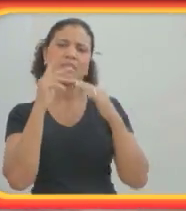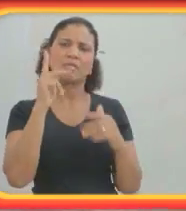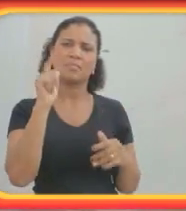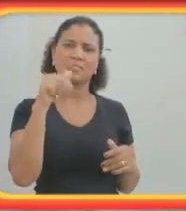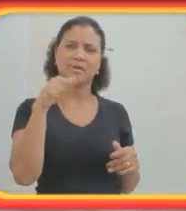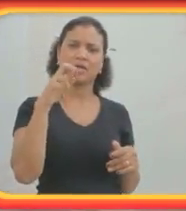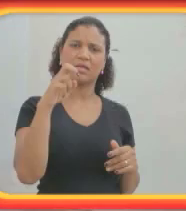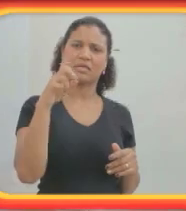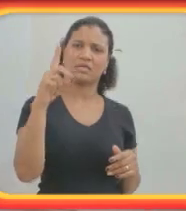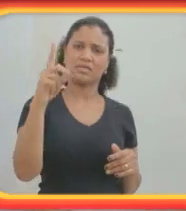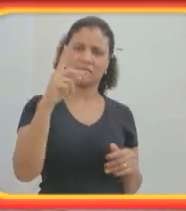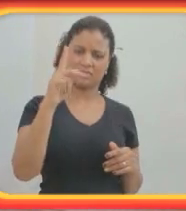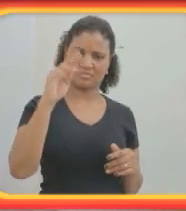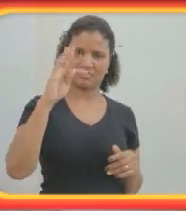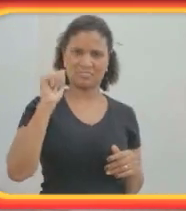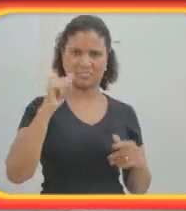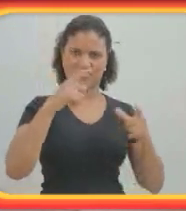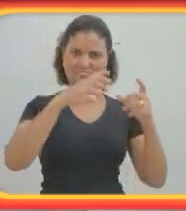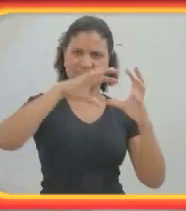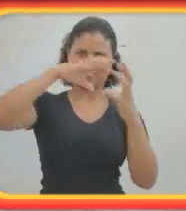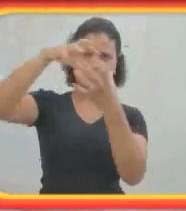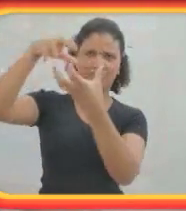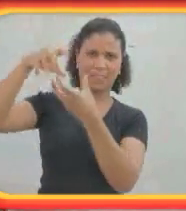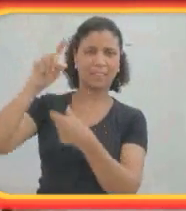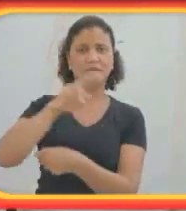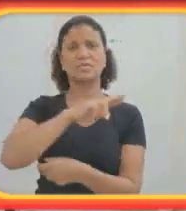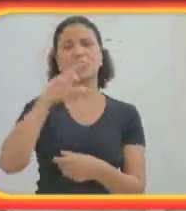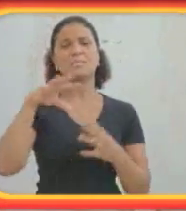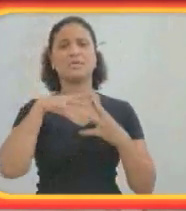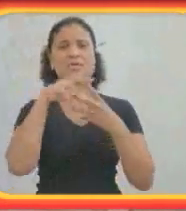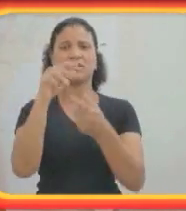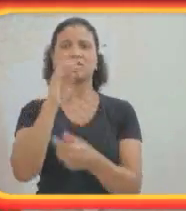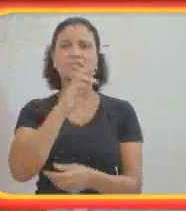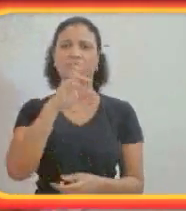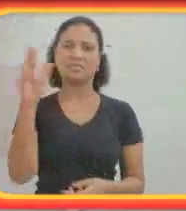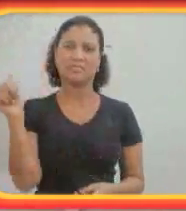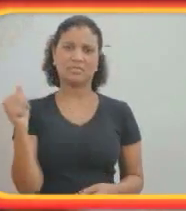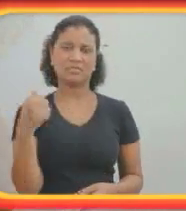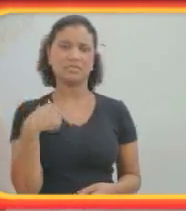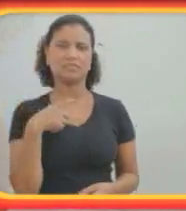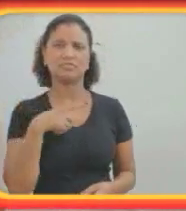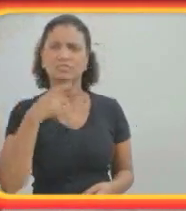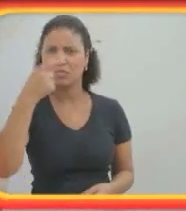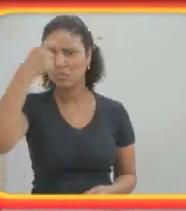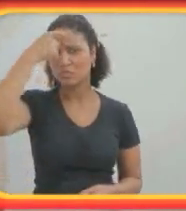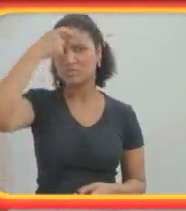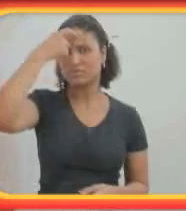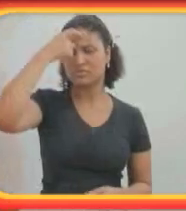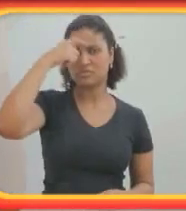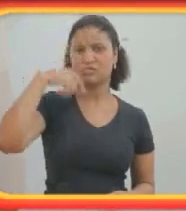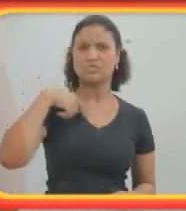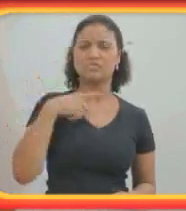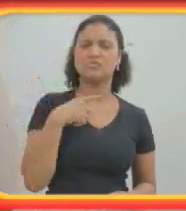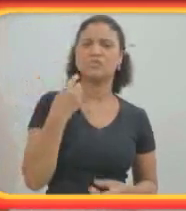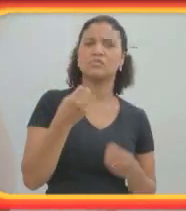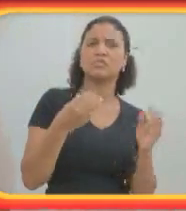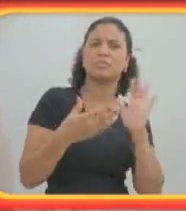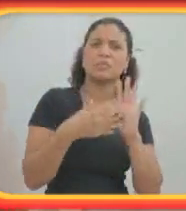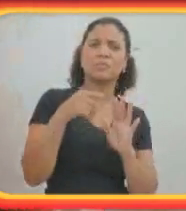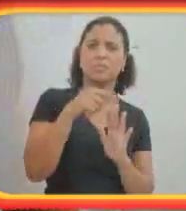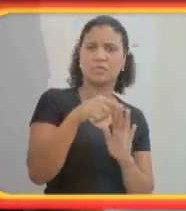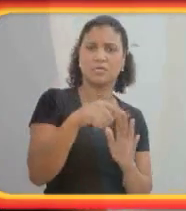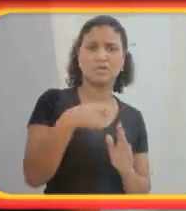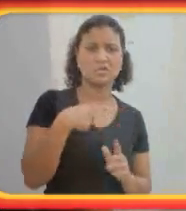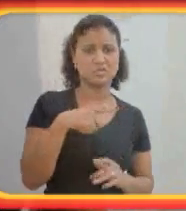chamado Terra. E quando eu tive consciência disso, eu tive o propósito, quando eu tinha 14 anos,